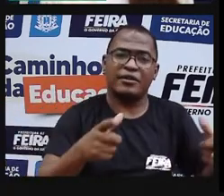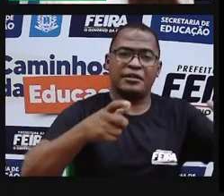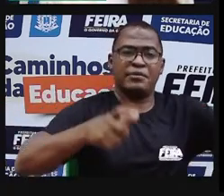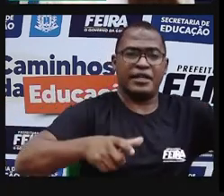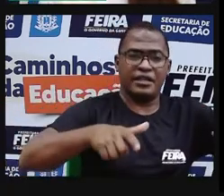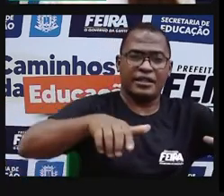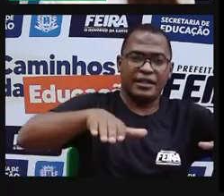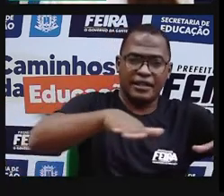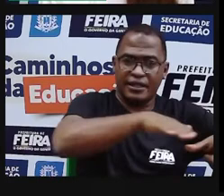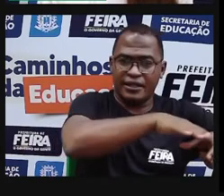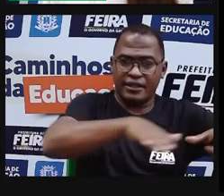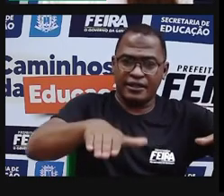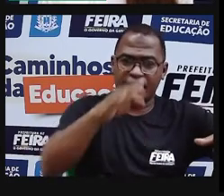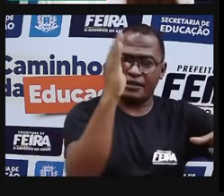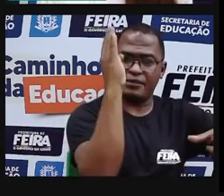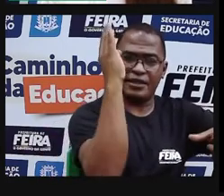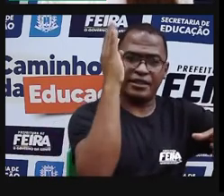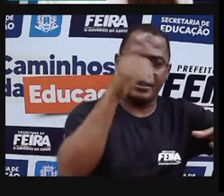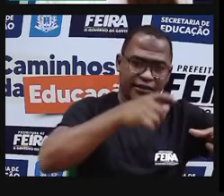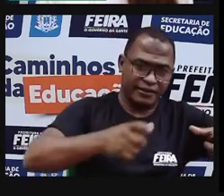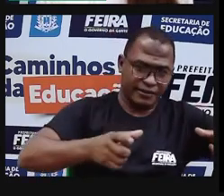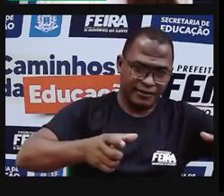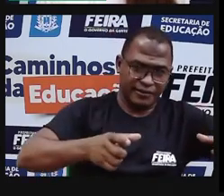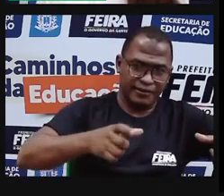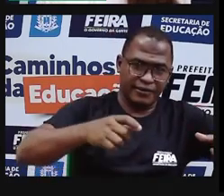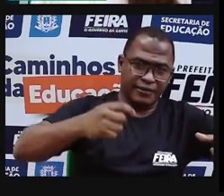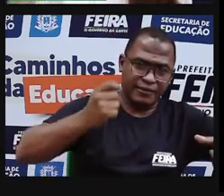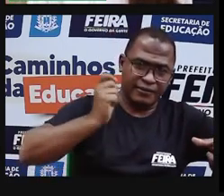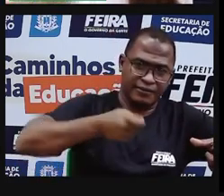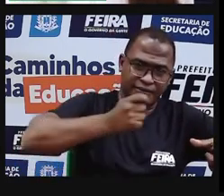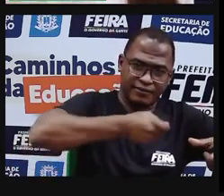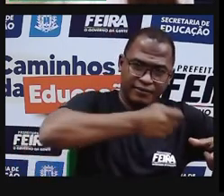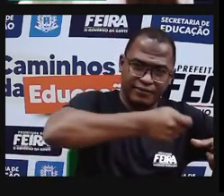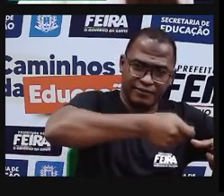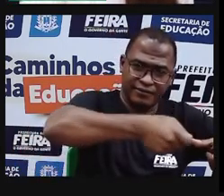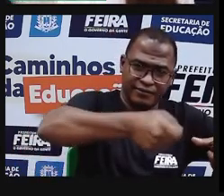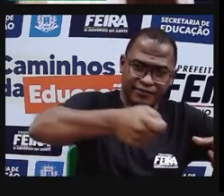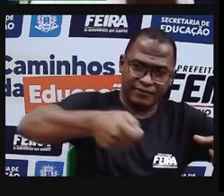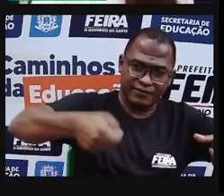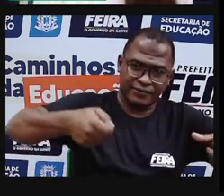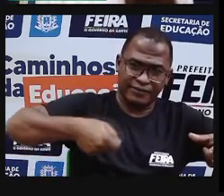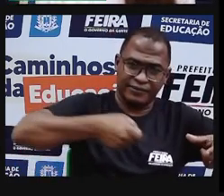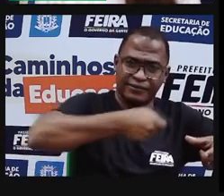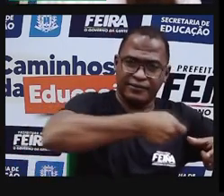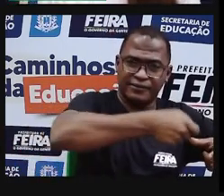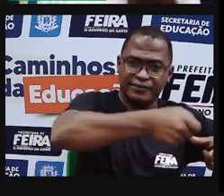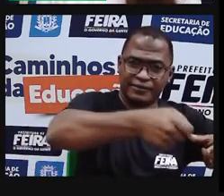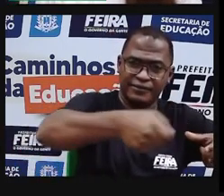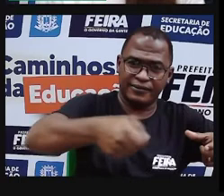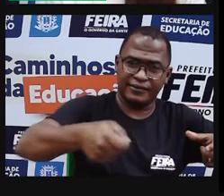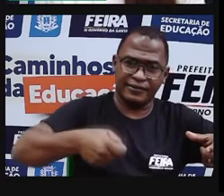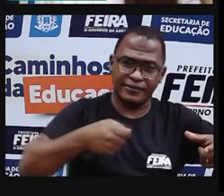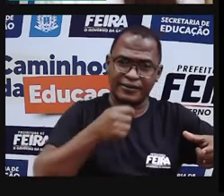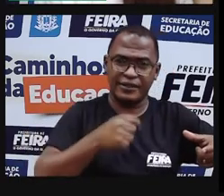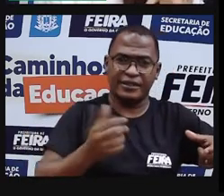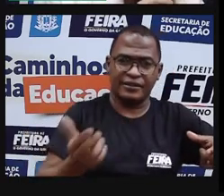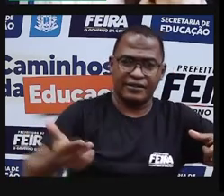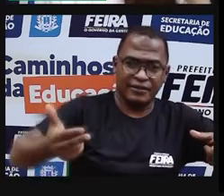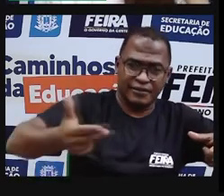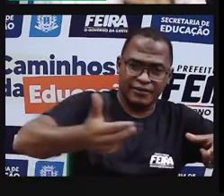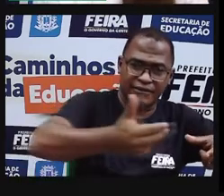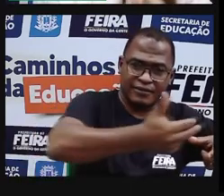com alguns instrumentos pra entalhar. Entalhar é como se fosse um desenho, só que as pessoas vão fazendo, os artistas vão fazendo marcas, né?